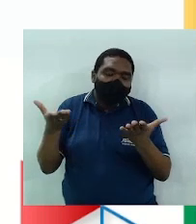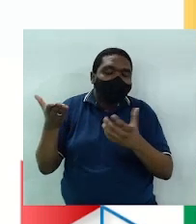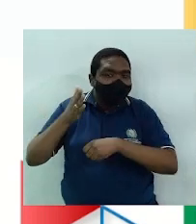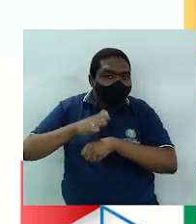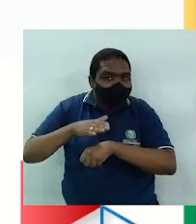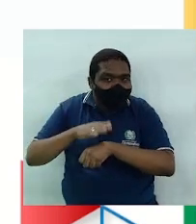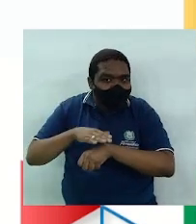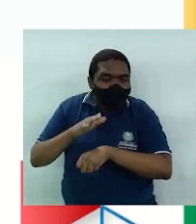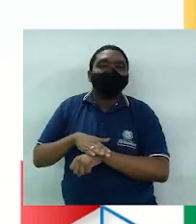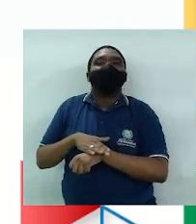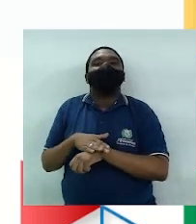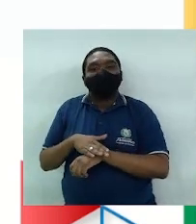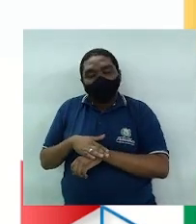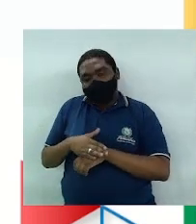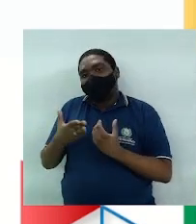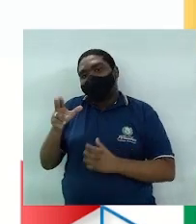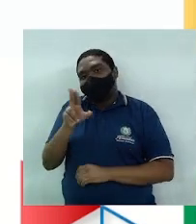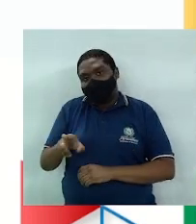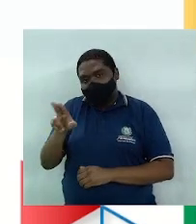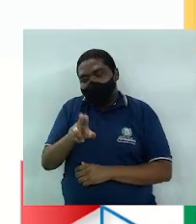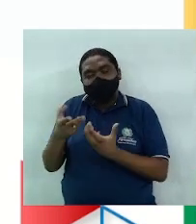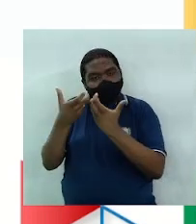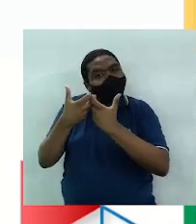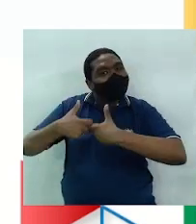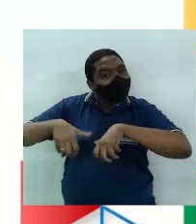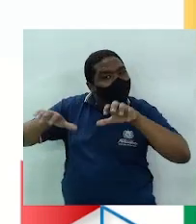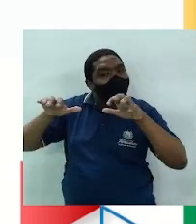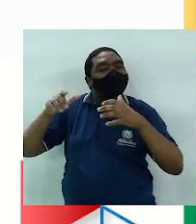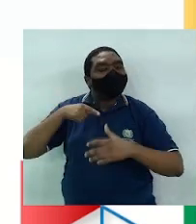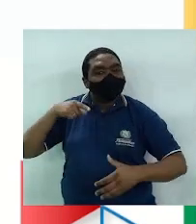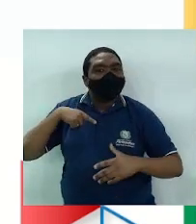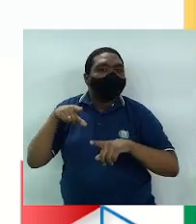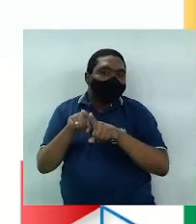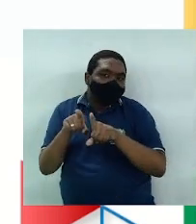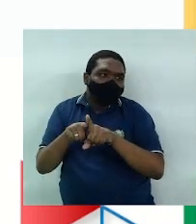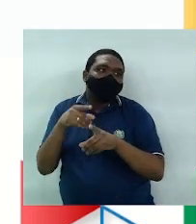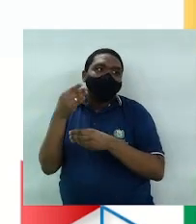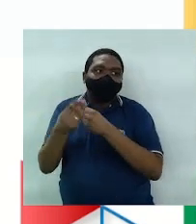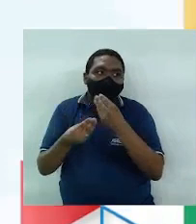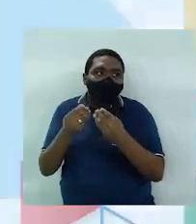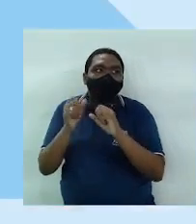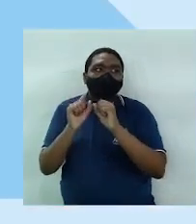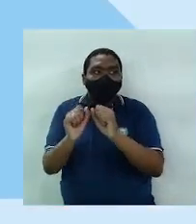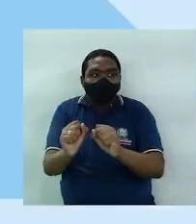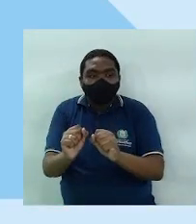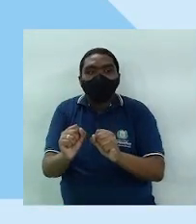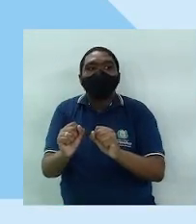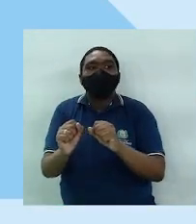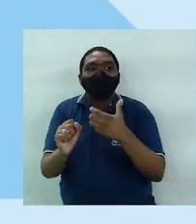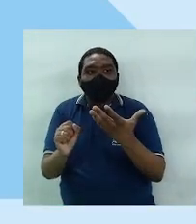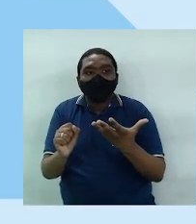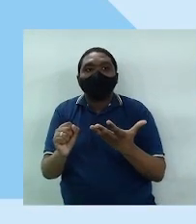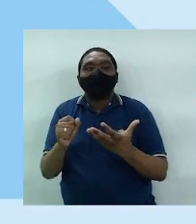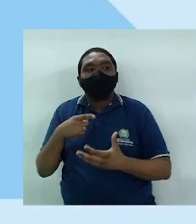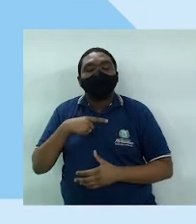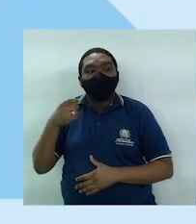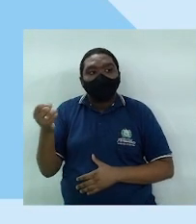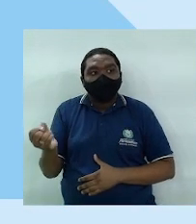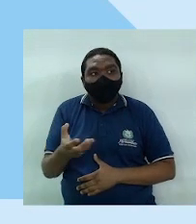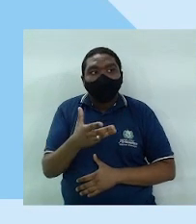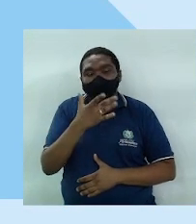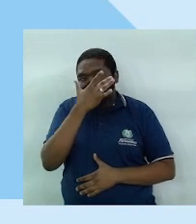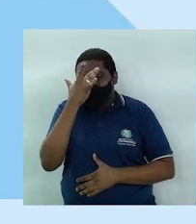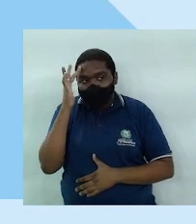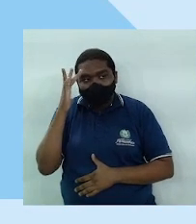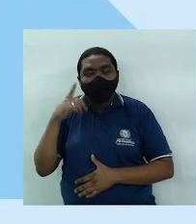contraceptivo natural, tá certo? Existe também a maneira de poder ser concebido um novo indivíduo, tá